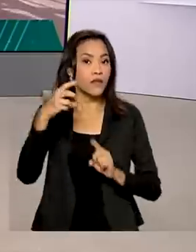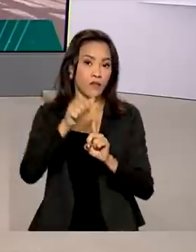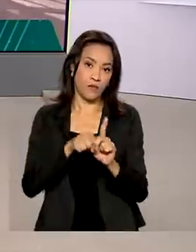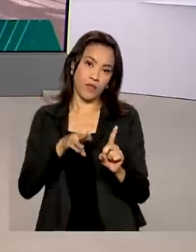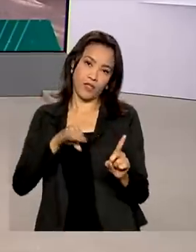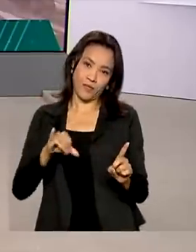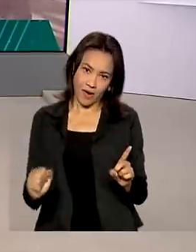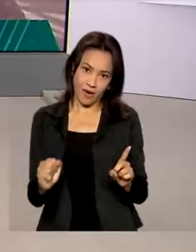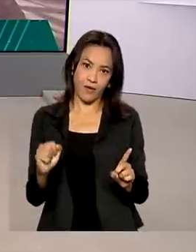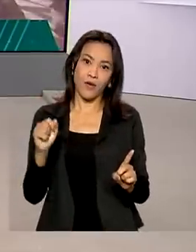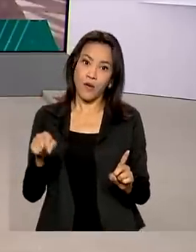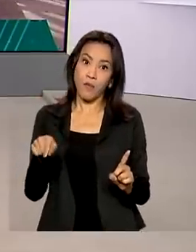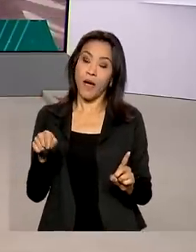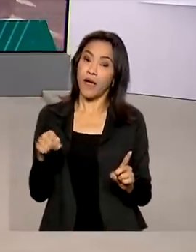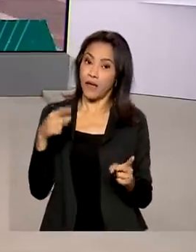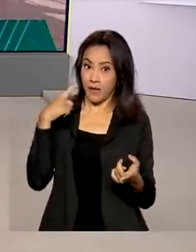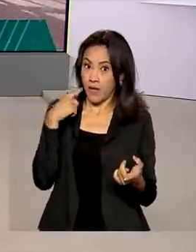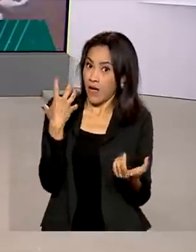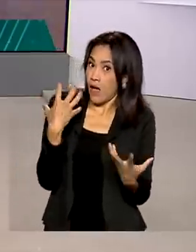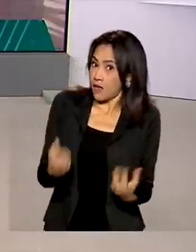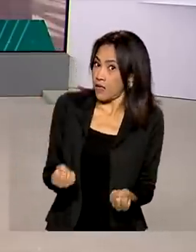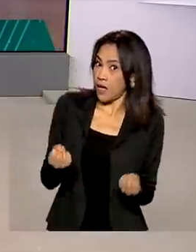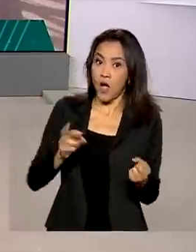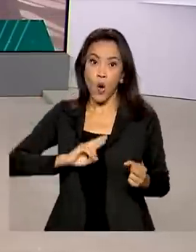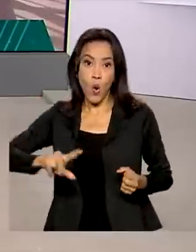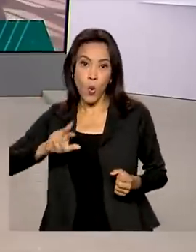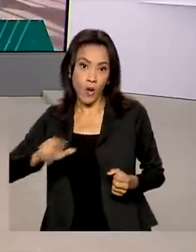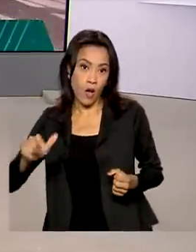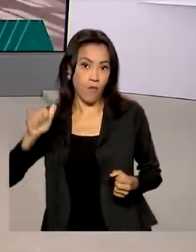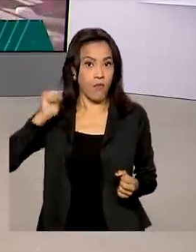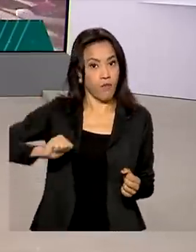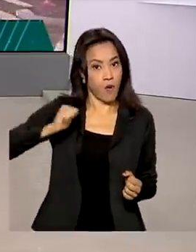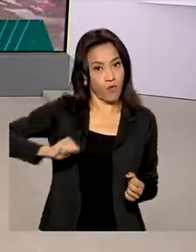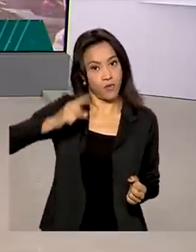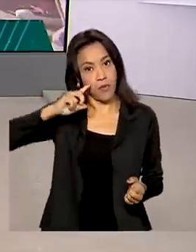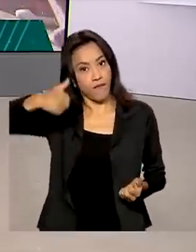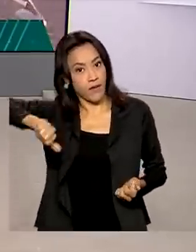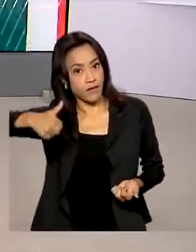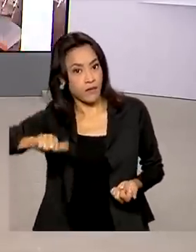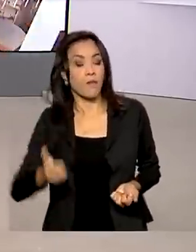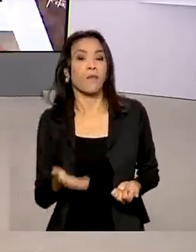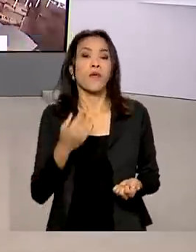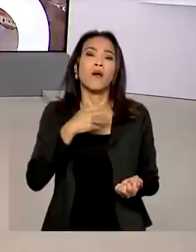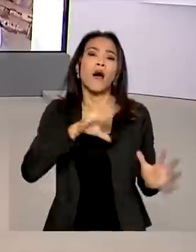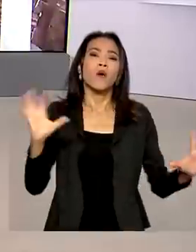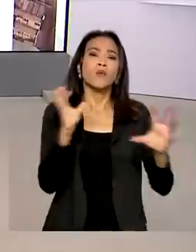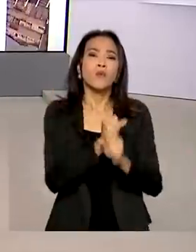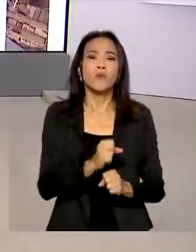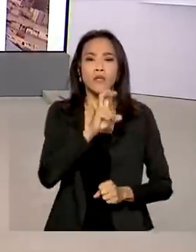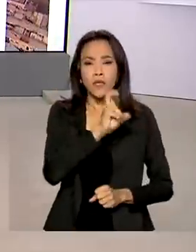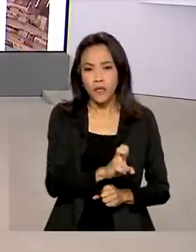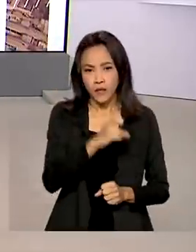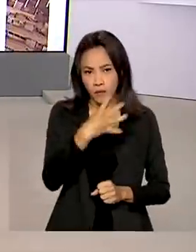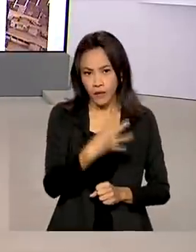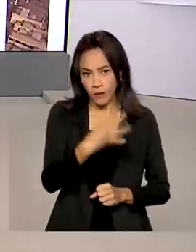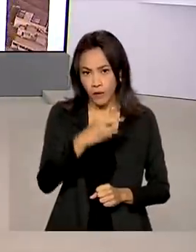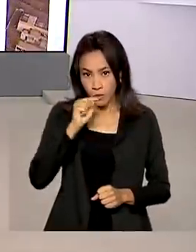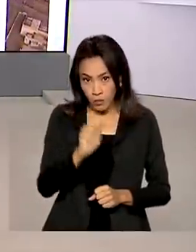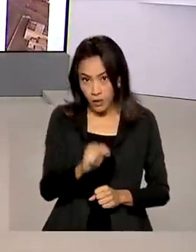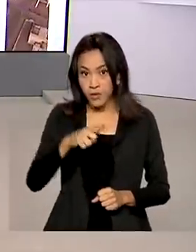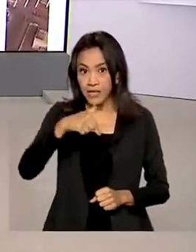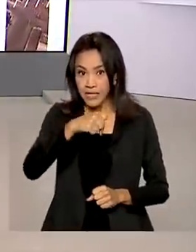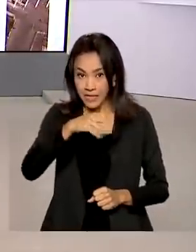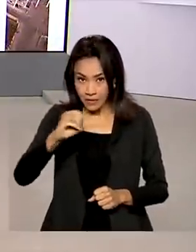documento de concessão ou não da Bolsa. Ao todo, 544.755 candidatos